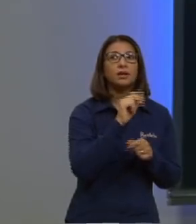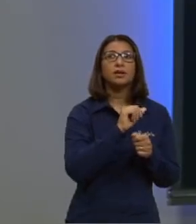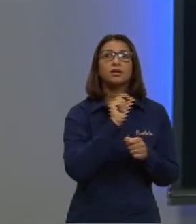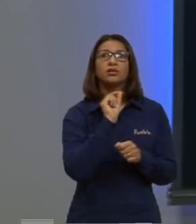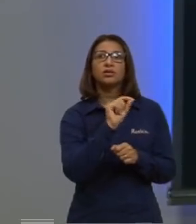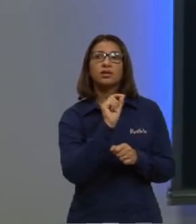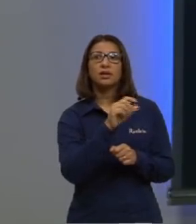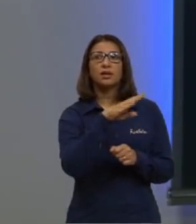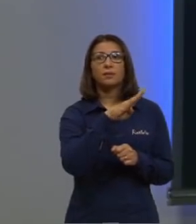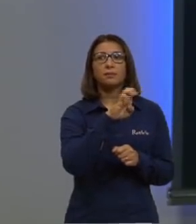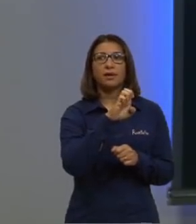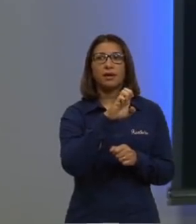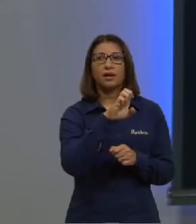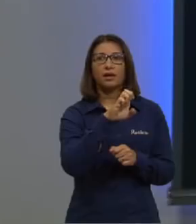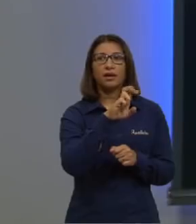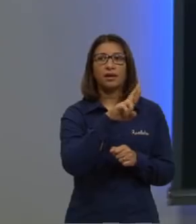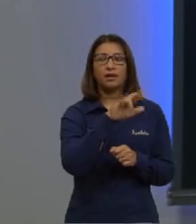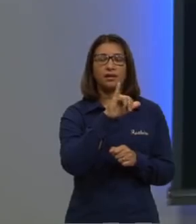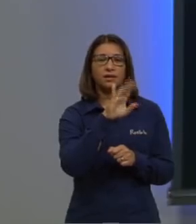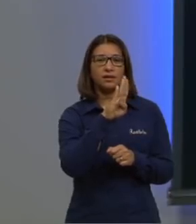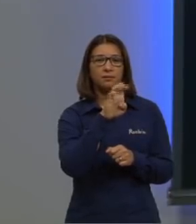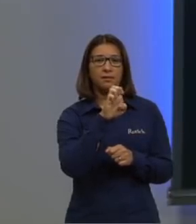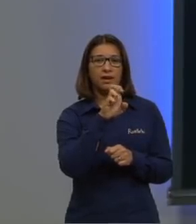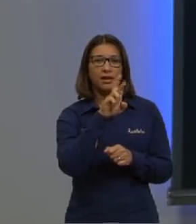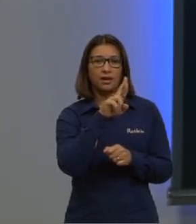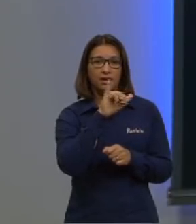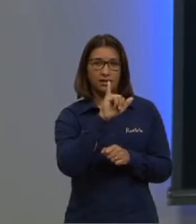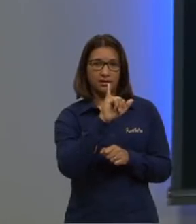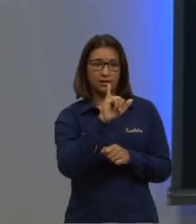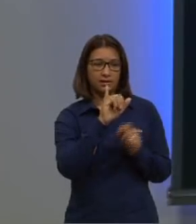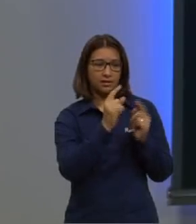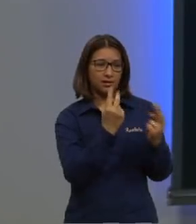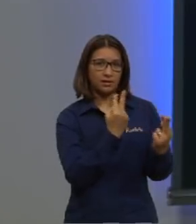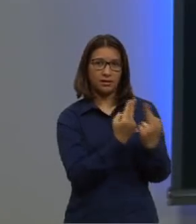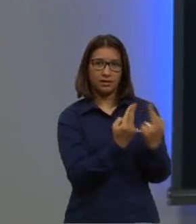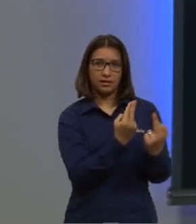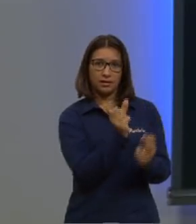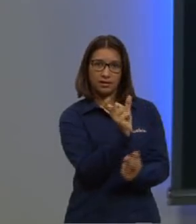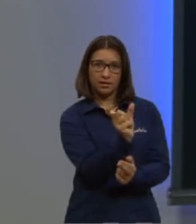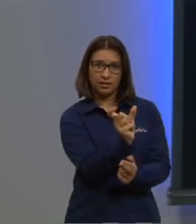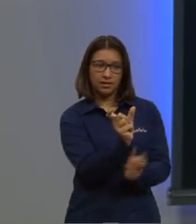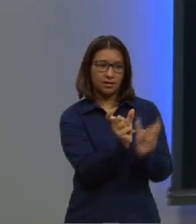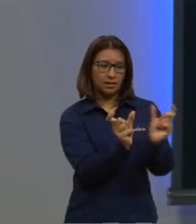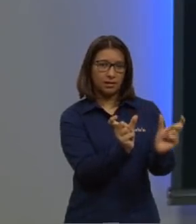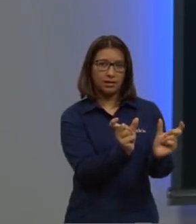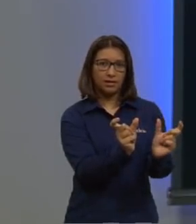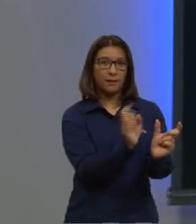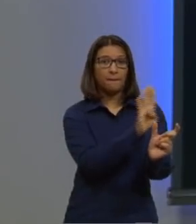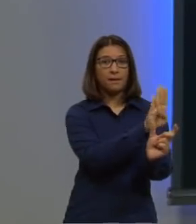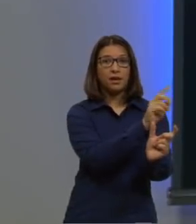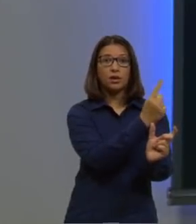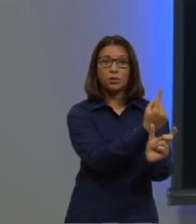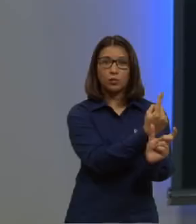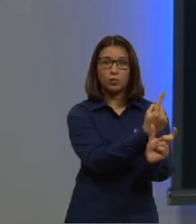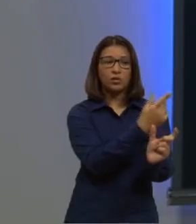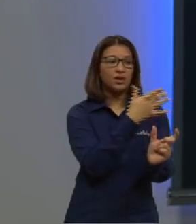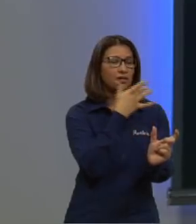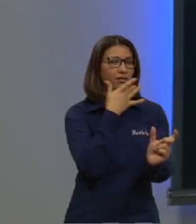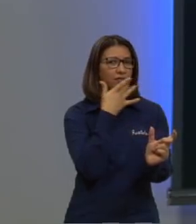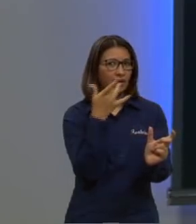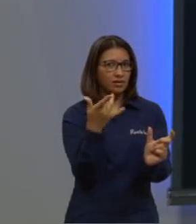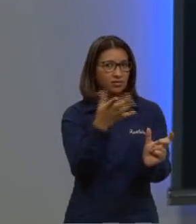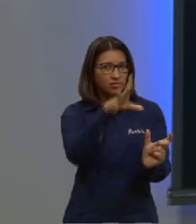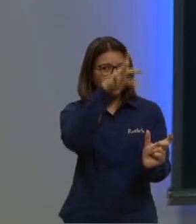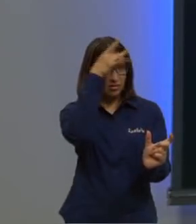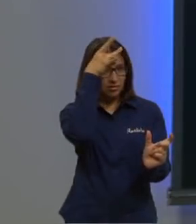tiver uma questão falando beriberi, vocês já vão lembrar a letra B, B1, tranquilo, facinho, já está decorado,